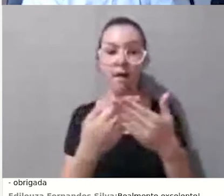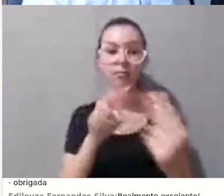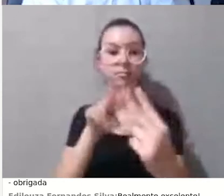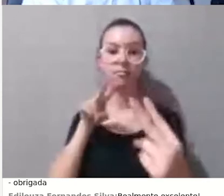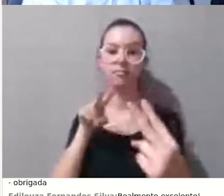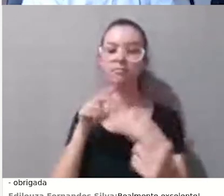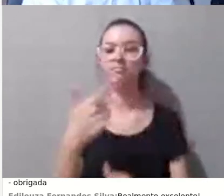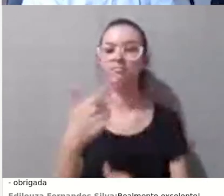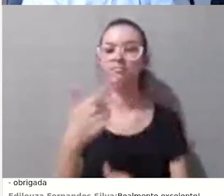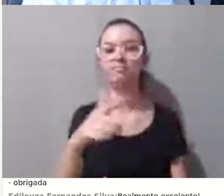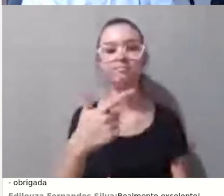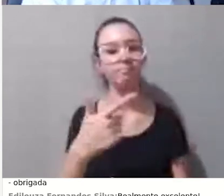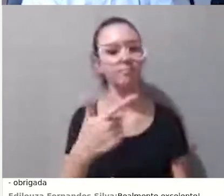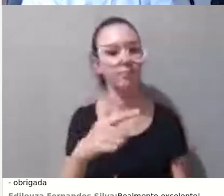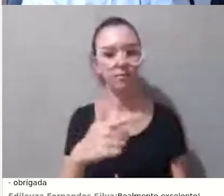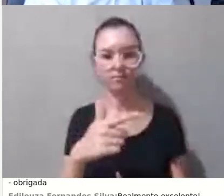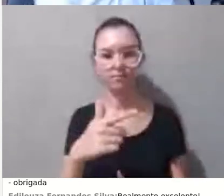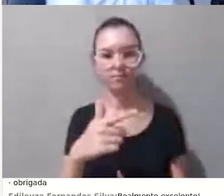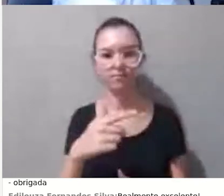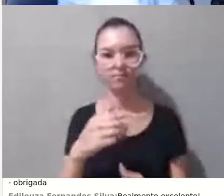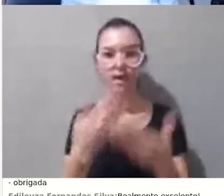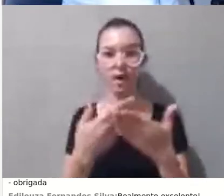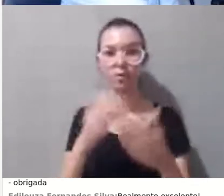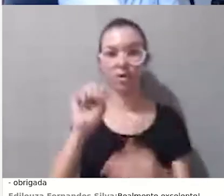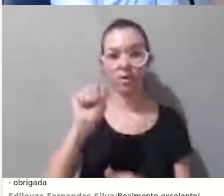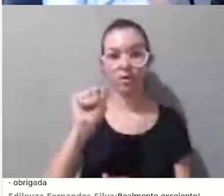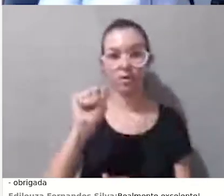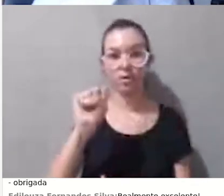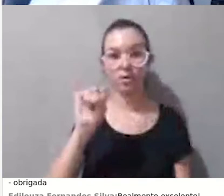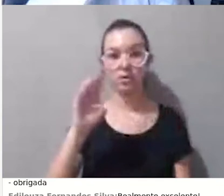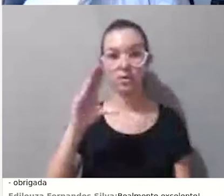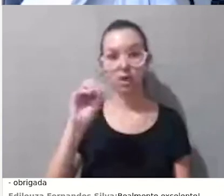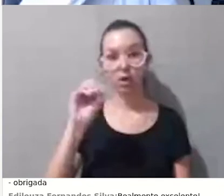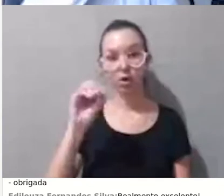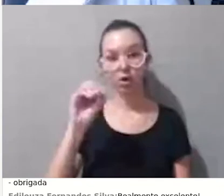Geralmente, as aulas síncronas, elas são acessadas via